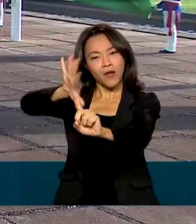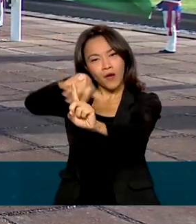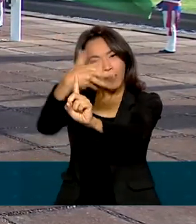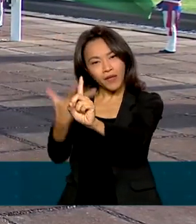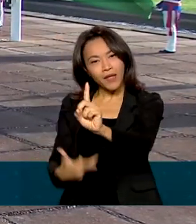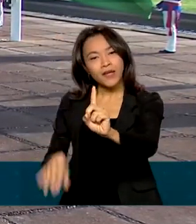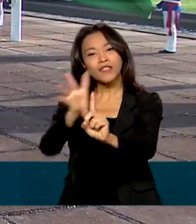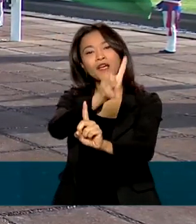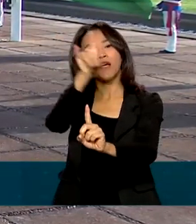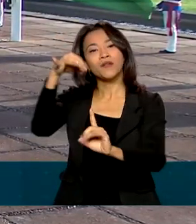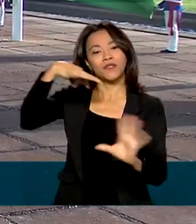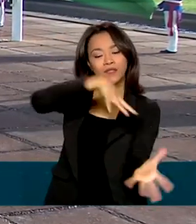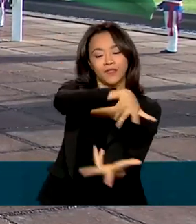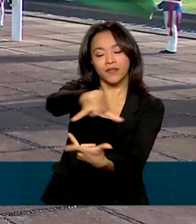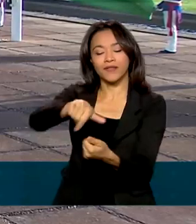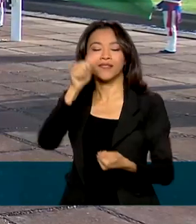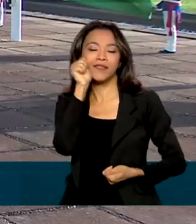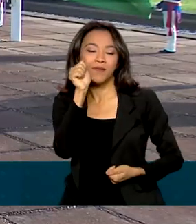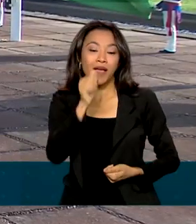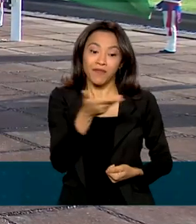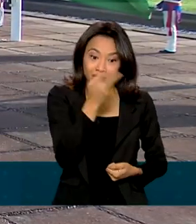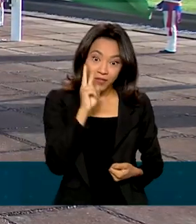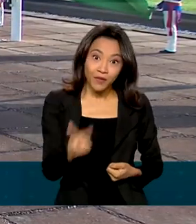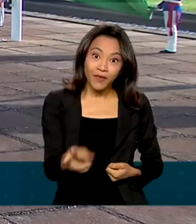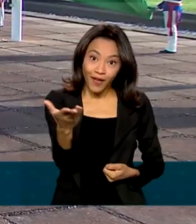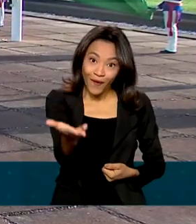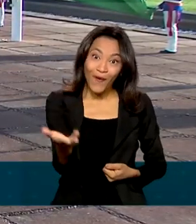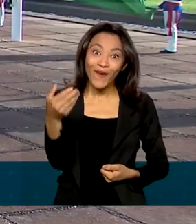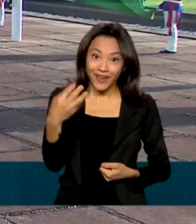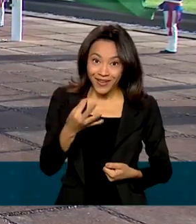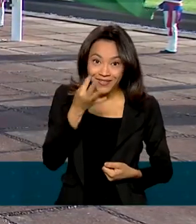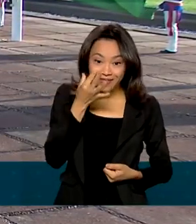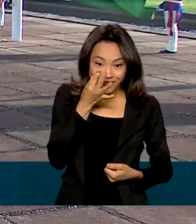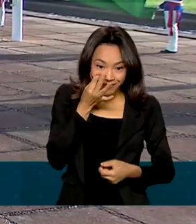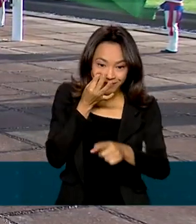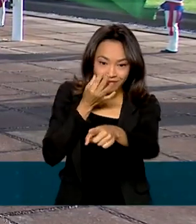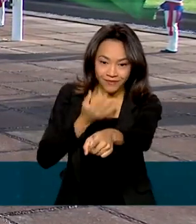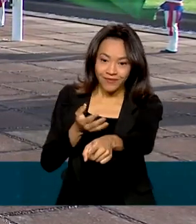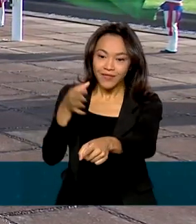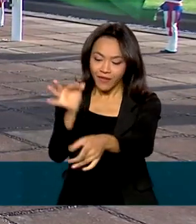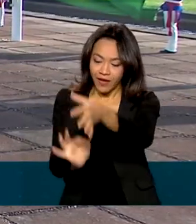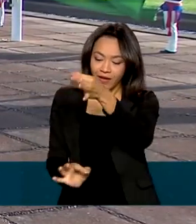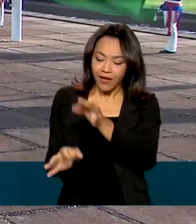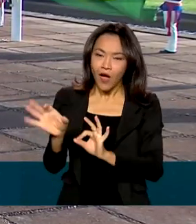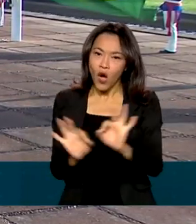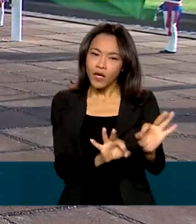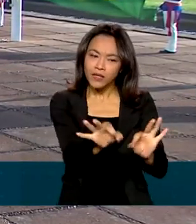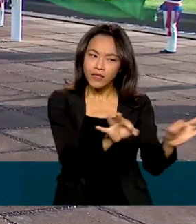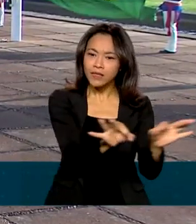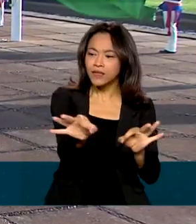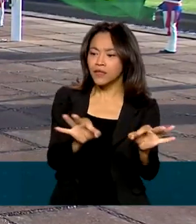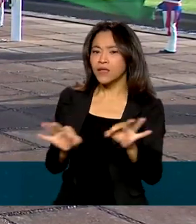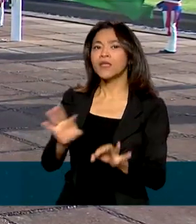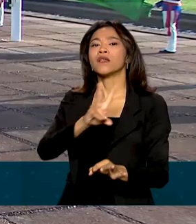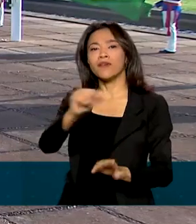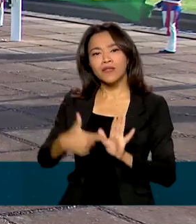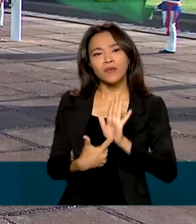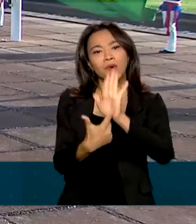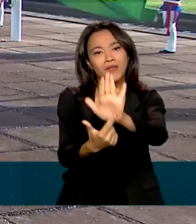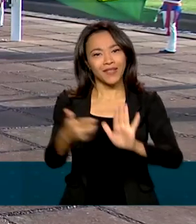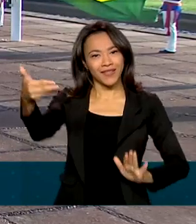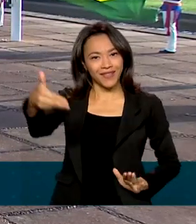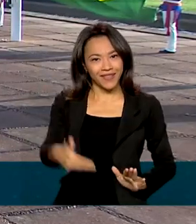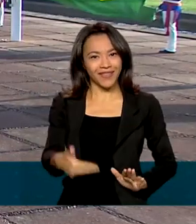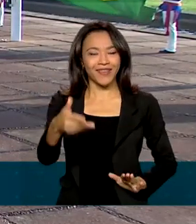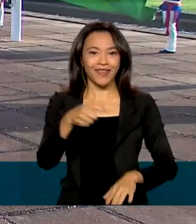Internacional da Mulher. Esse hasteamento, vocês estão vendo agora imagens ao vivo da organização desse hasteamento, que vai ser transmitido aqui pela TV Brasil